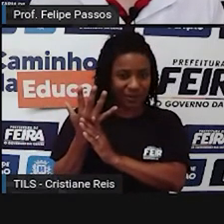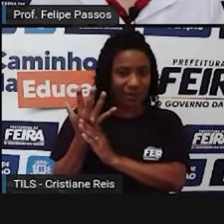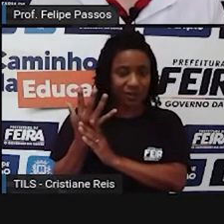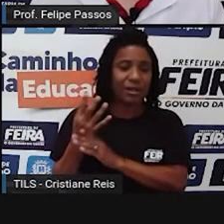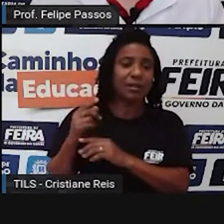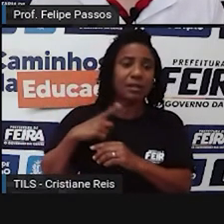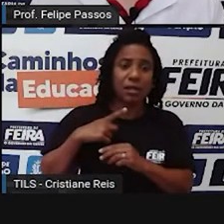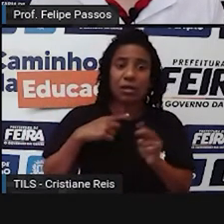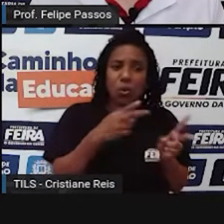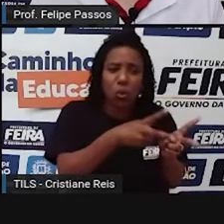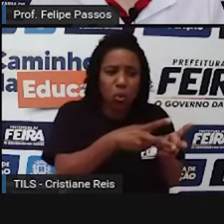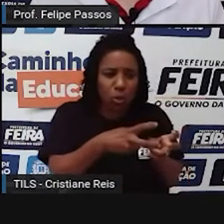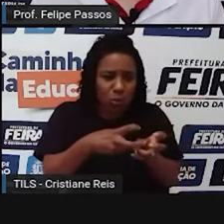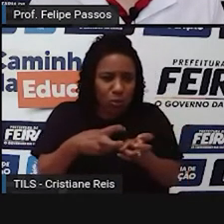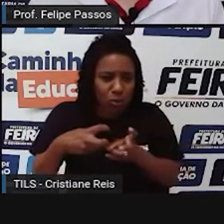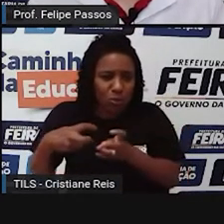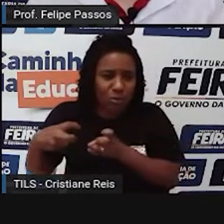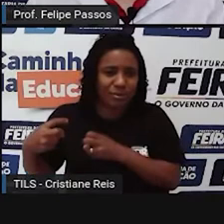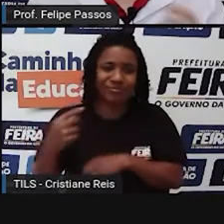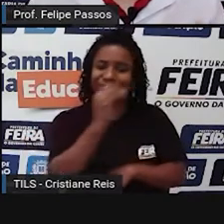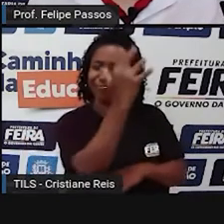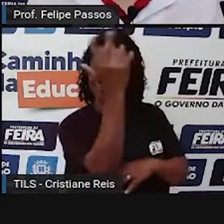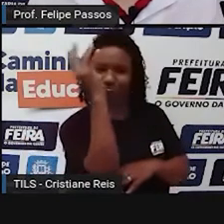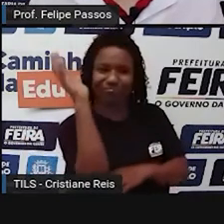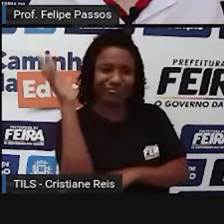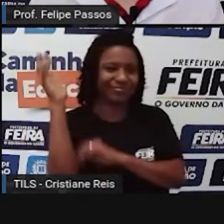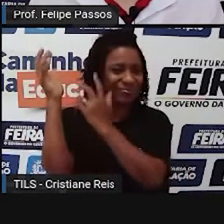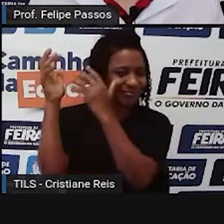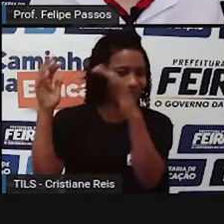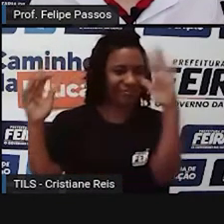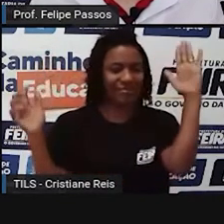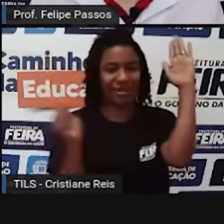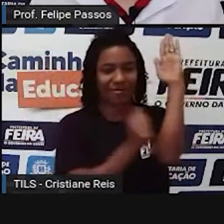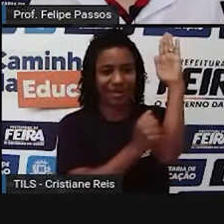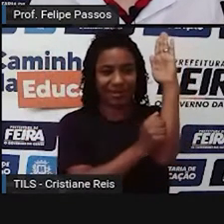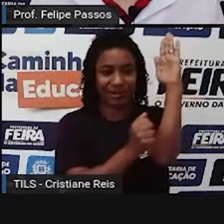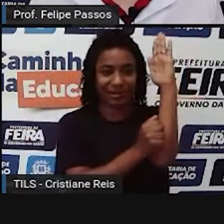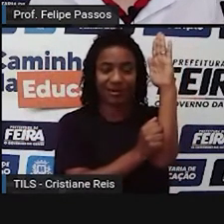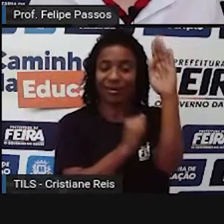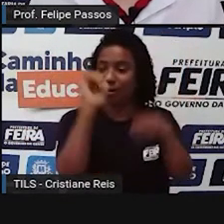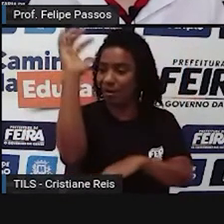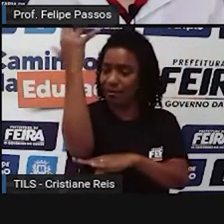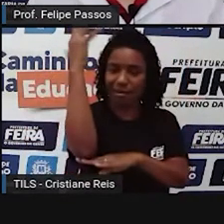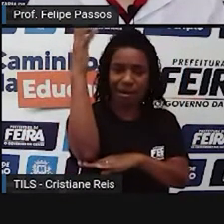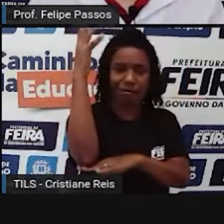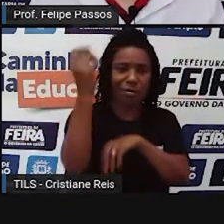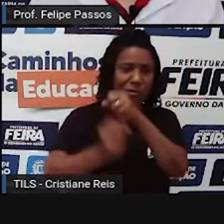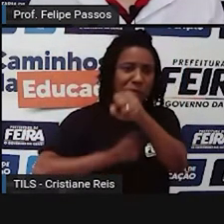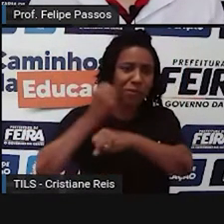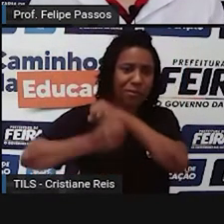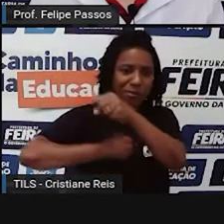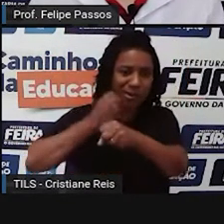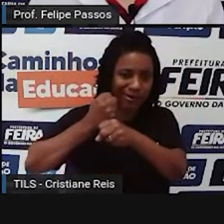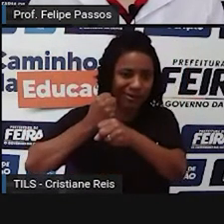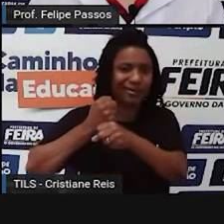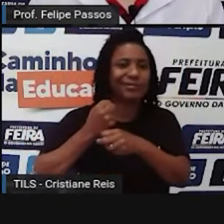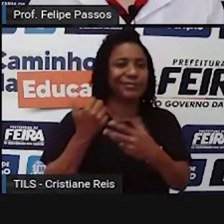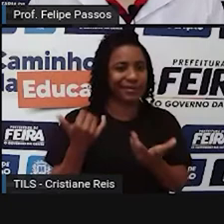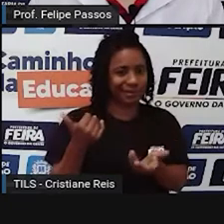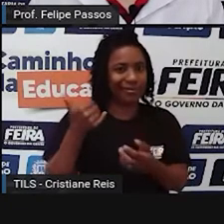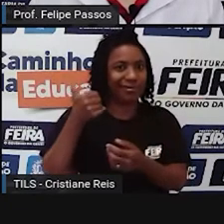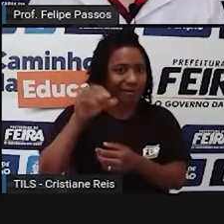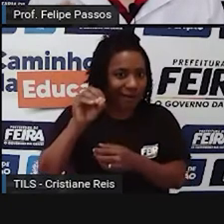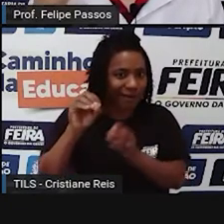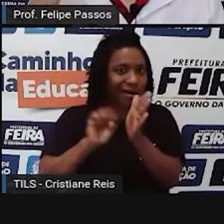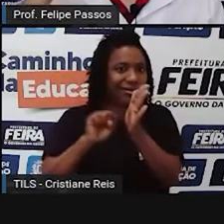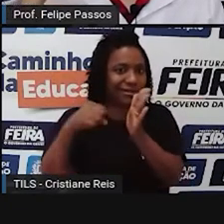A madeira é um recurso natural. A árvore demorou ali anos, décadas, séculos, às vezes, para produzir aquele tronco de madeira,